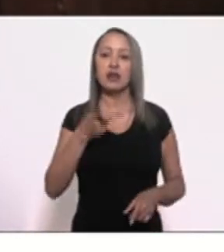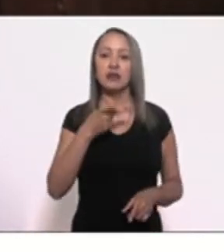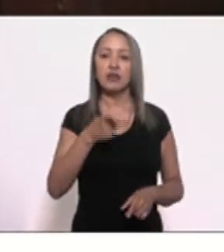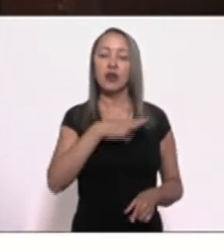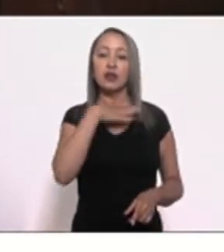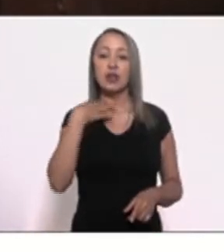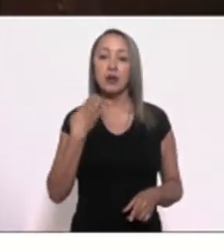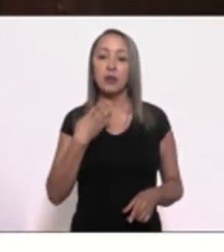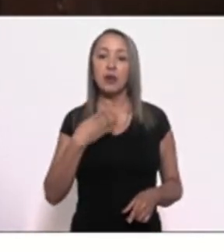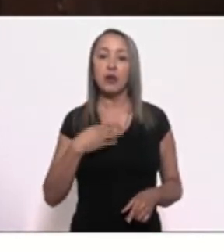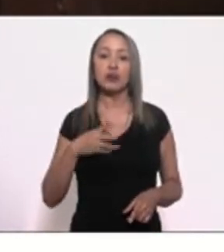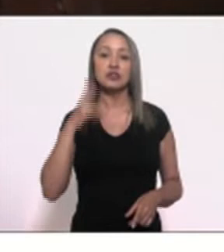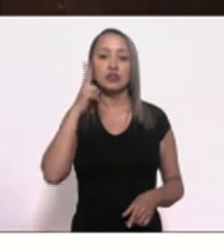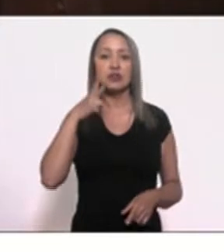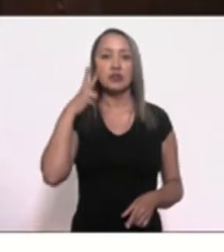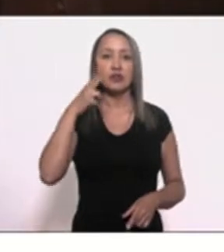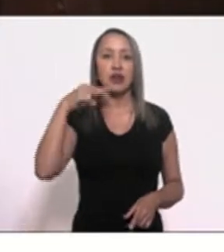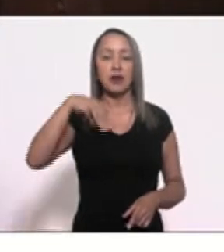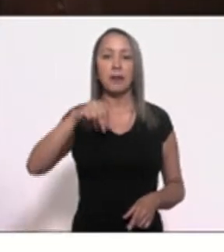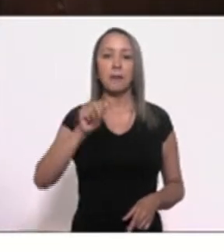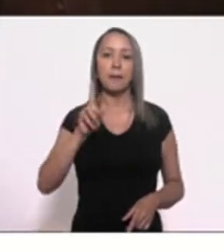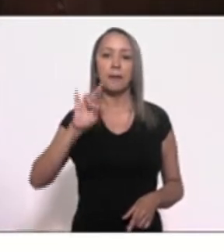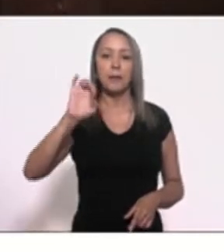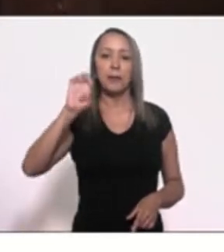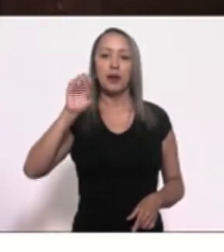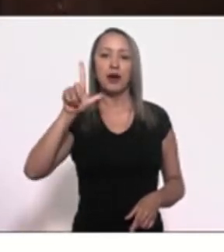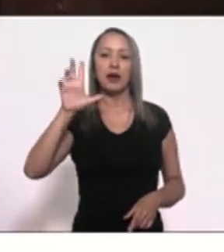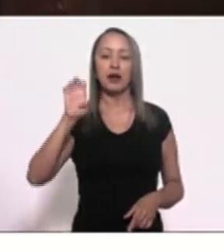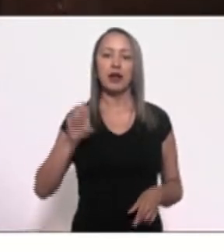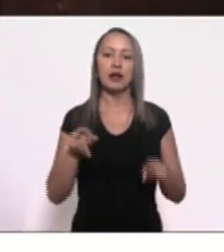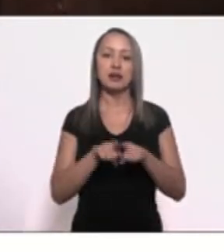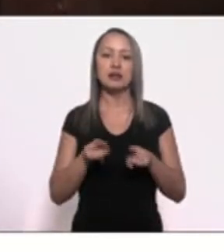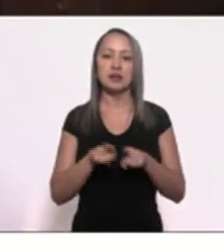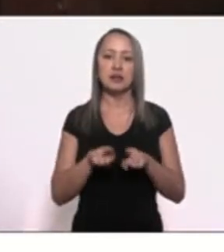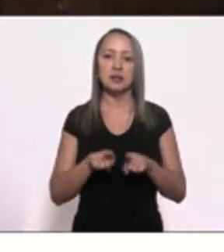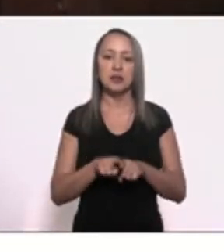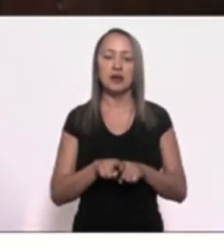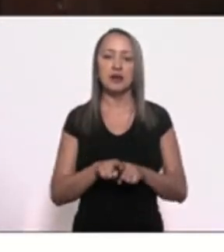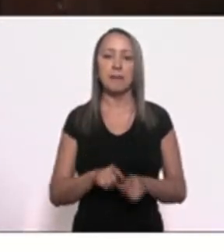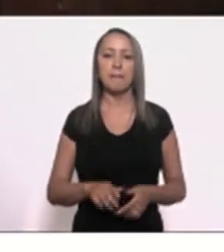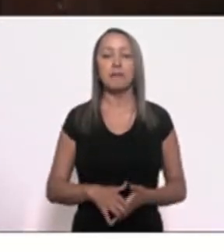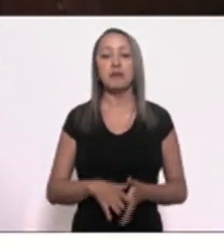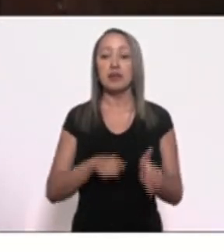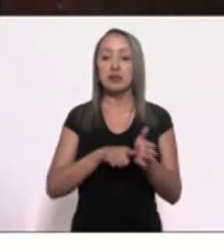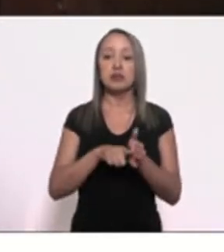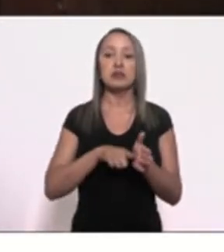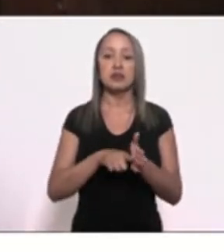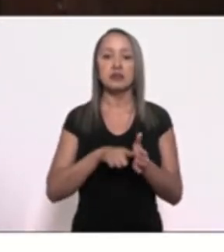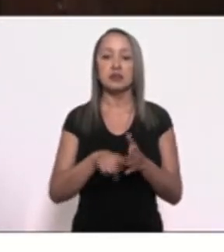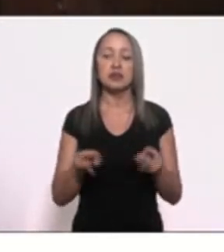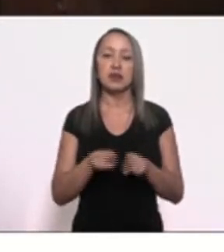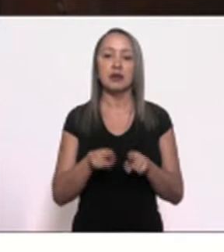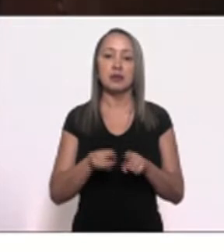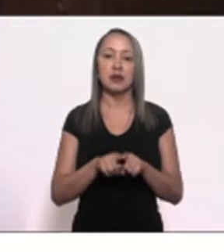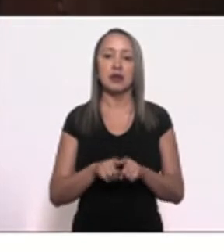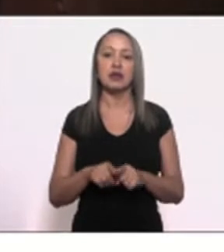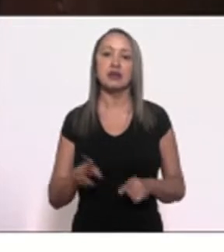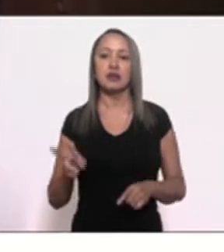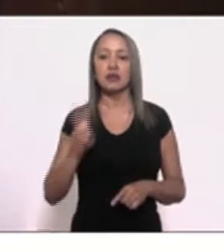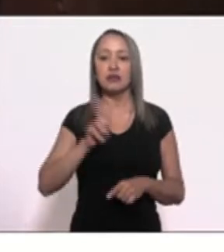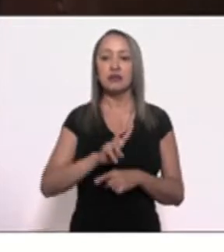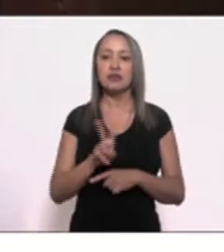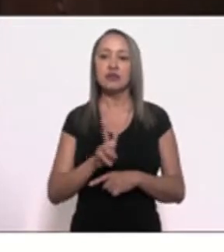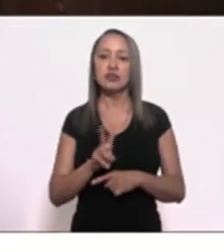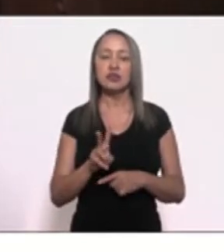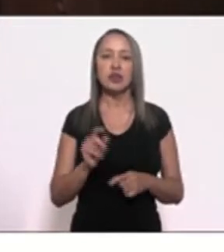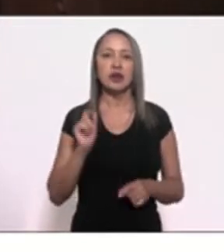vereadora Marielle, que vai ser federalizado o crime, tudo mais, as investigações, né? verdade, as investigações, que